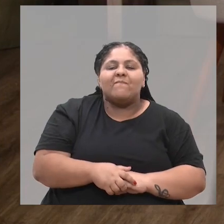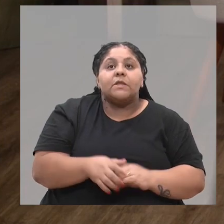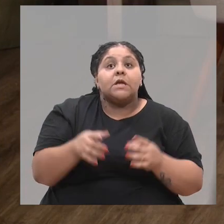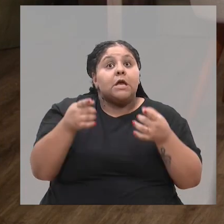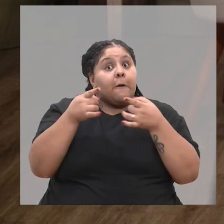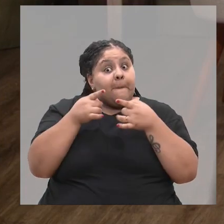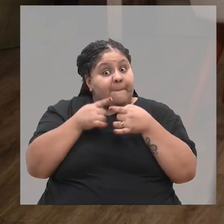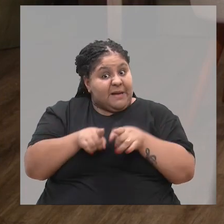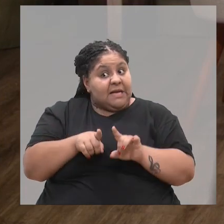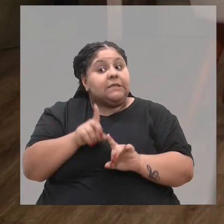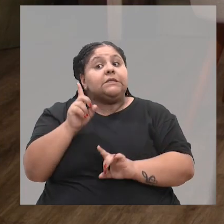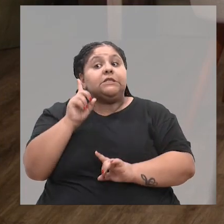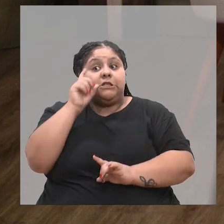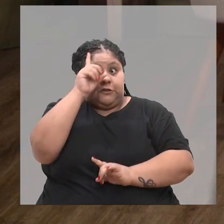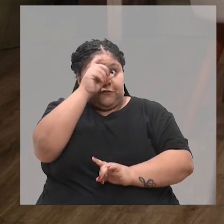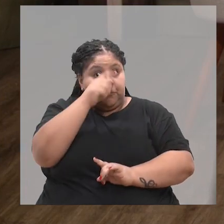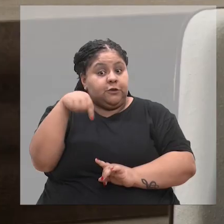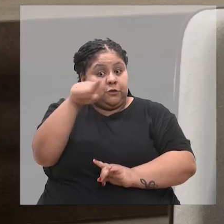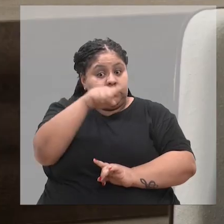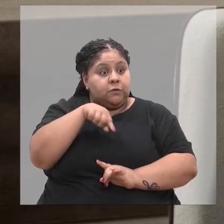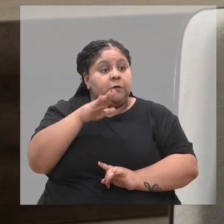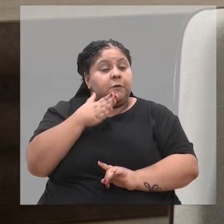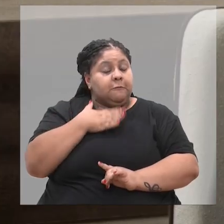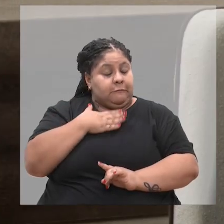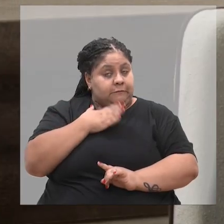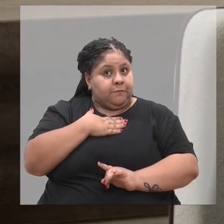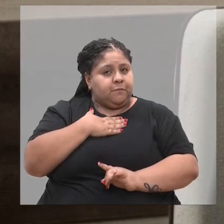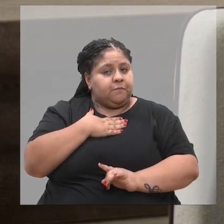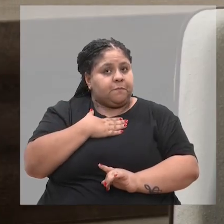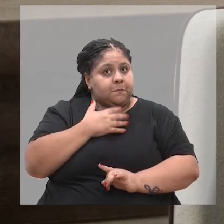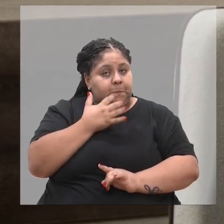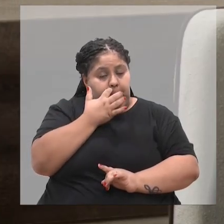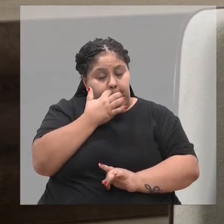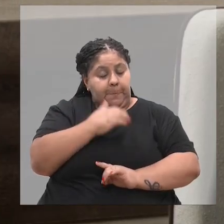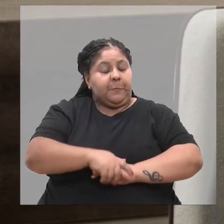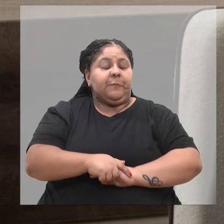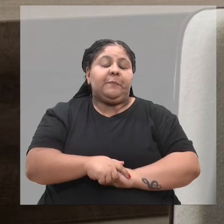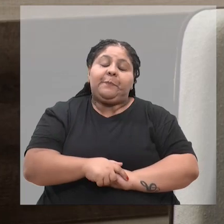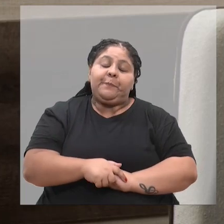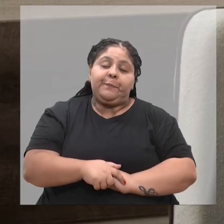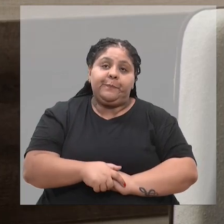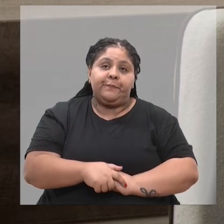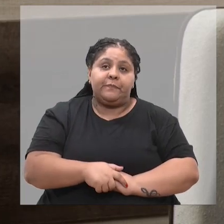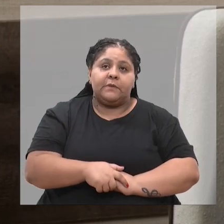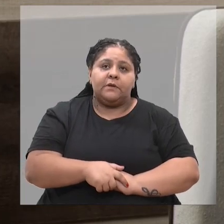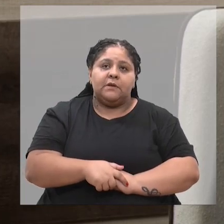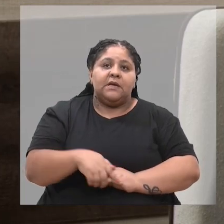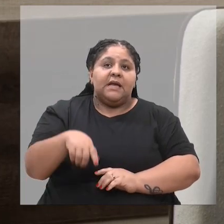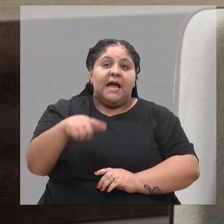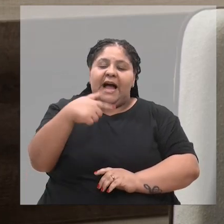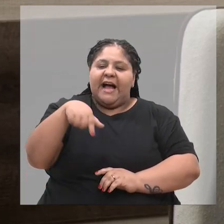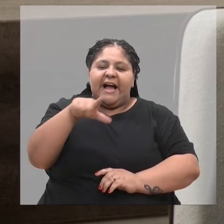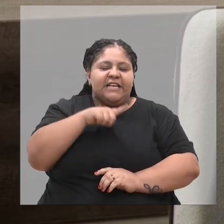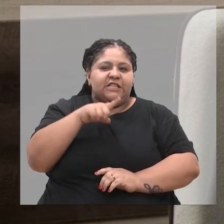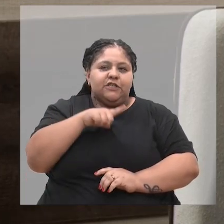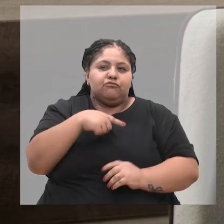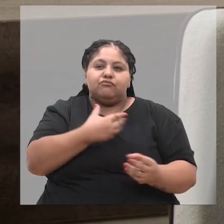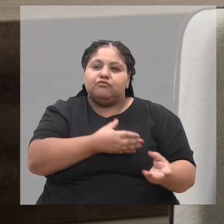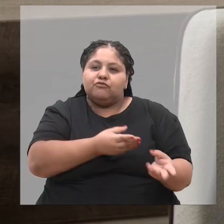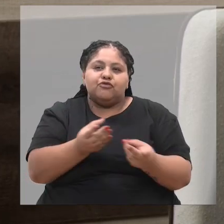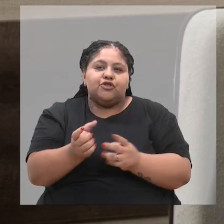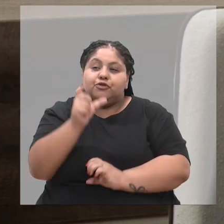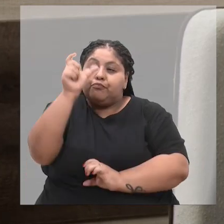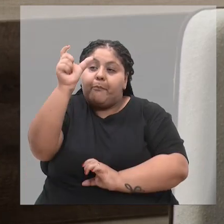ali era bem difícil para nós, porque a gente não tinha